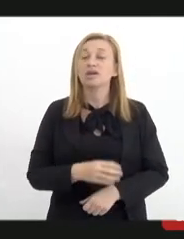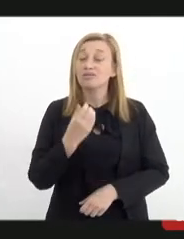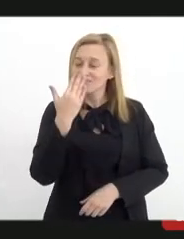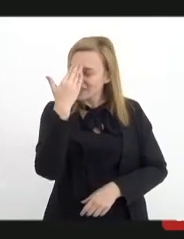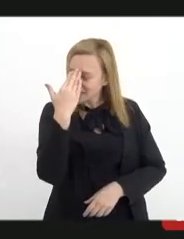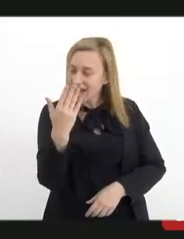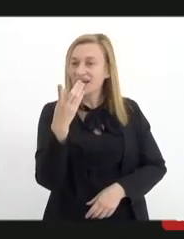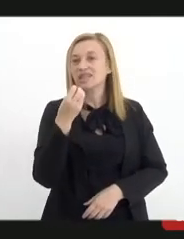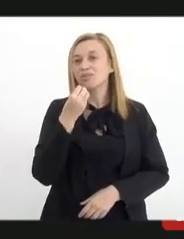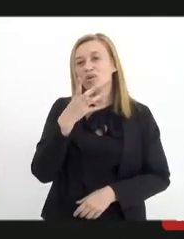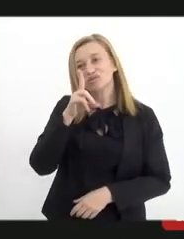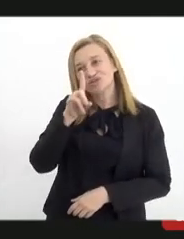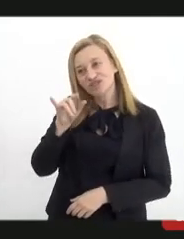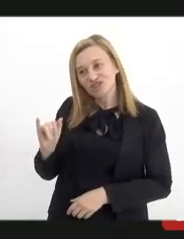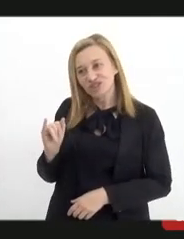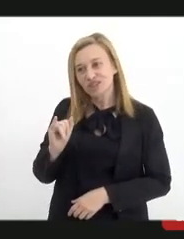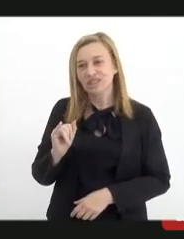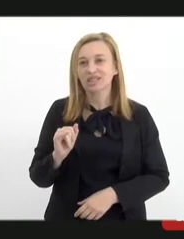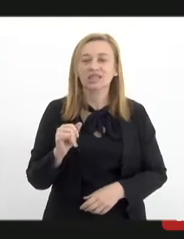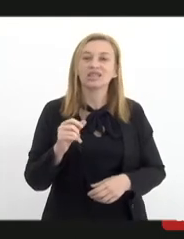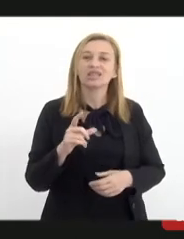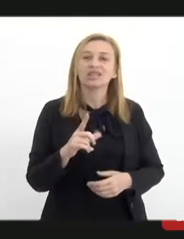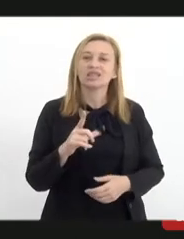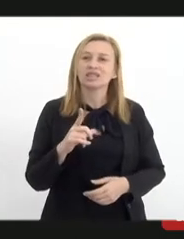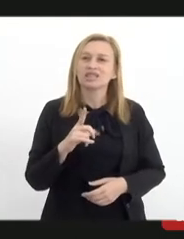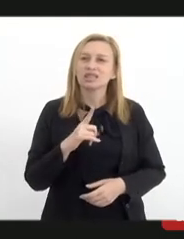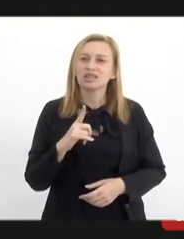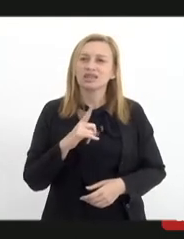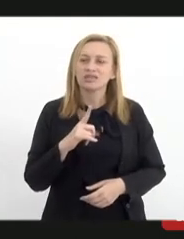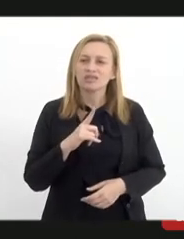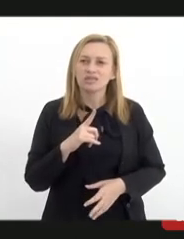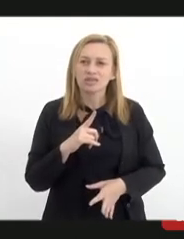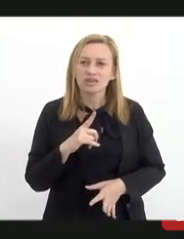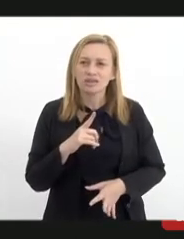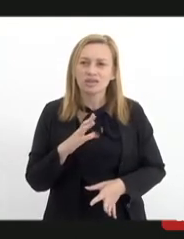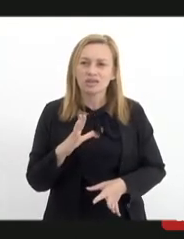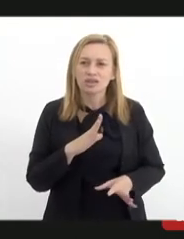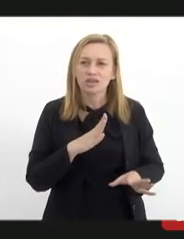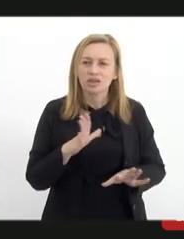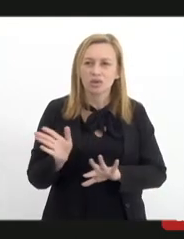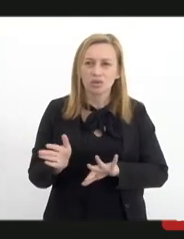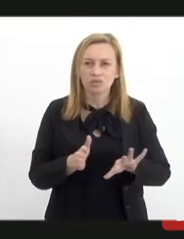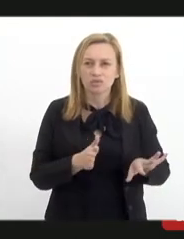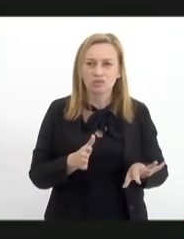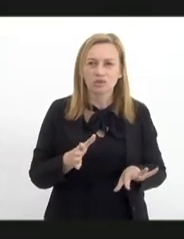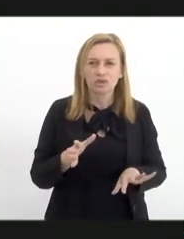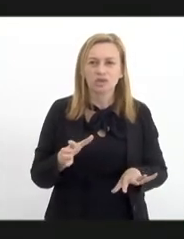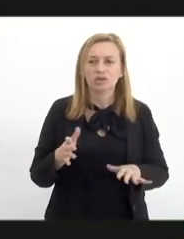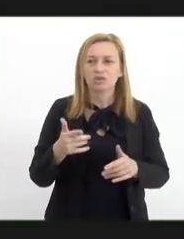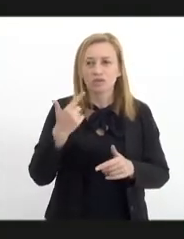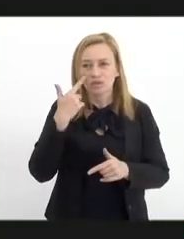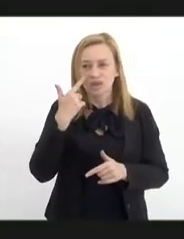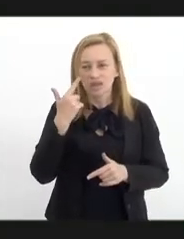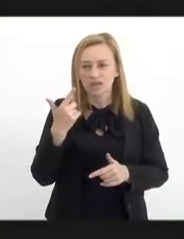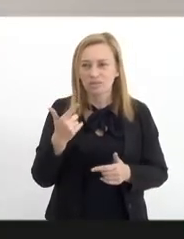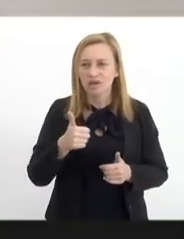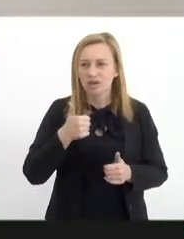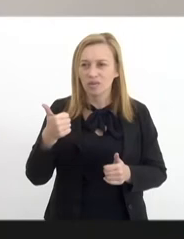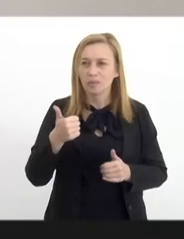Obrigada, bom dia. Se tiver muito ruim para hoje, para escutar, vocês vão avisar que eu estou no aeroporto, mas estou tentando participar aqui um pouco.